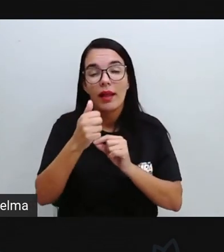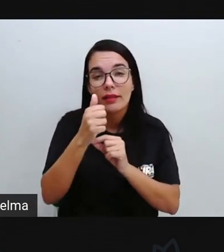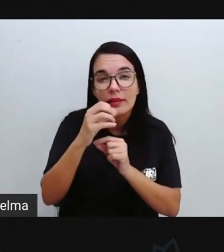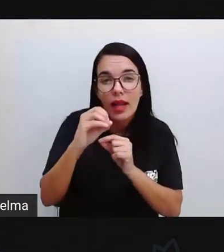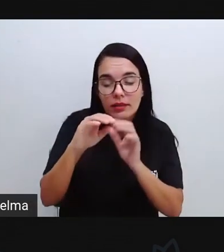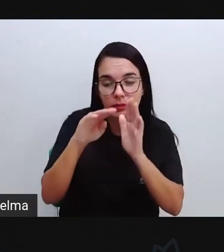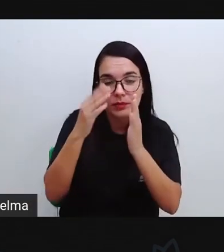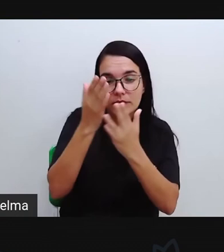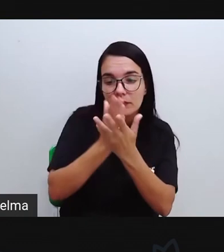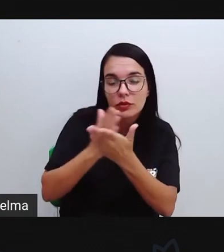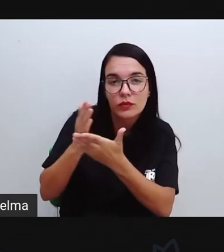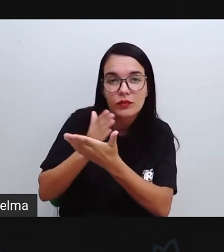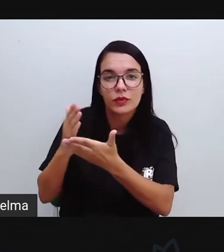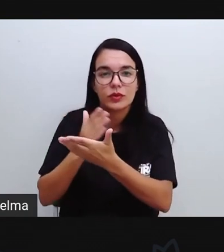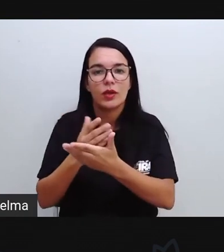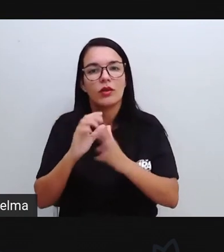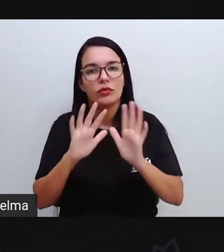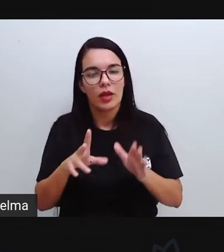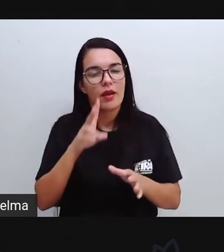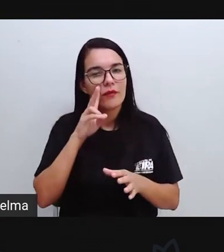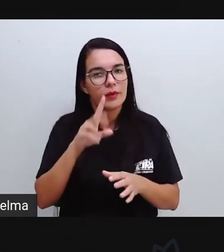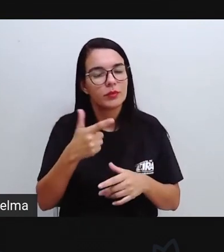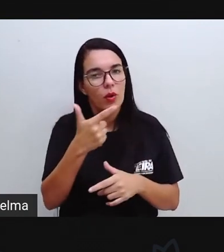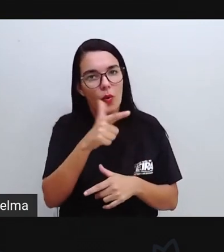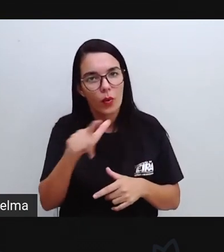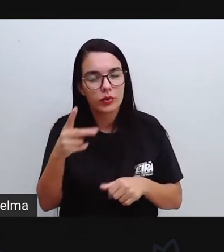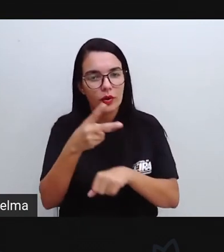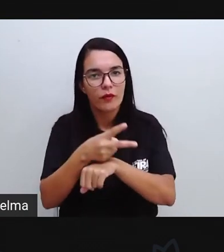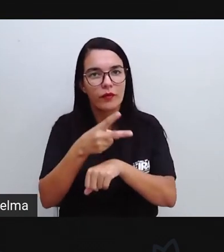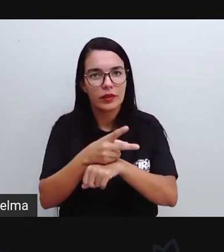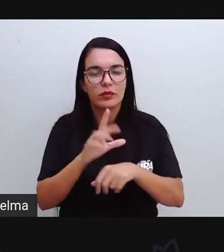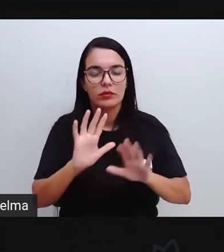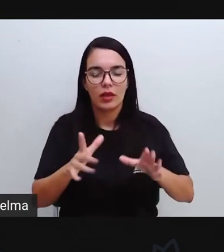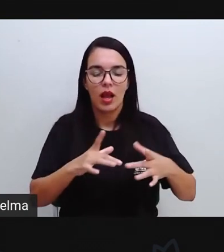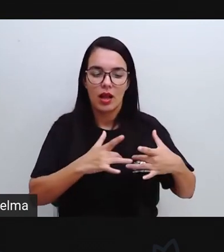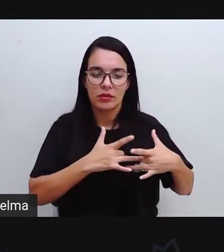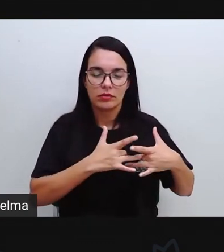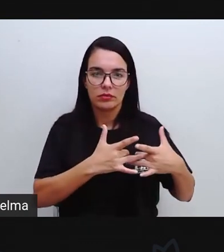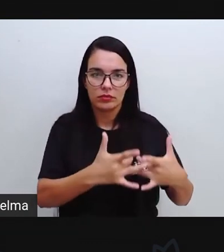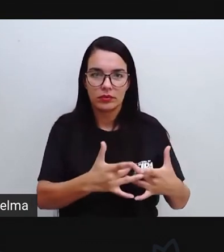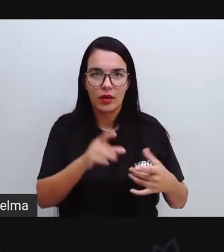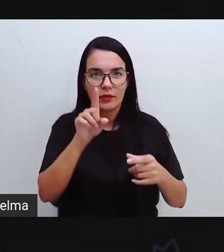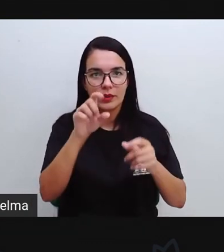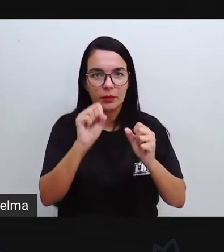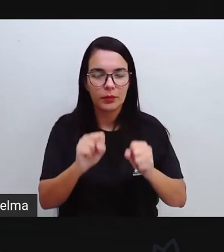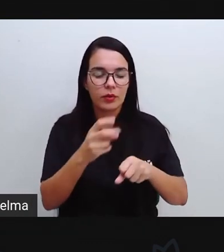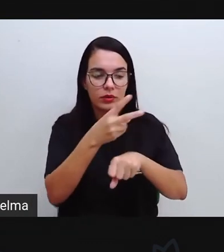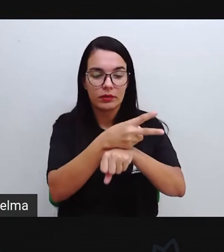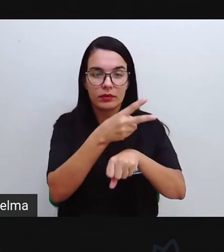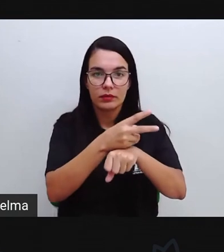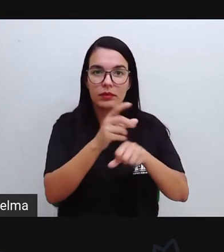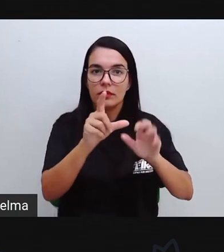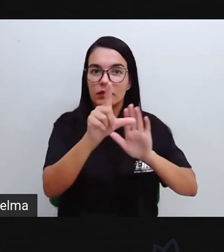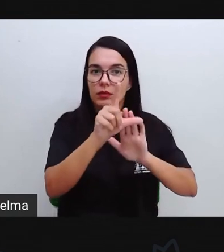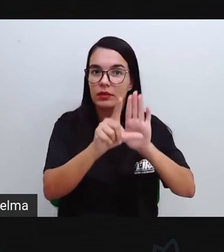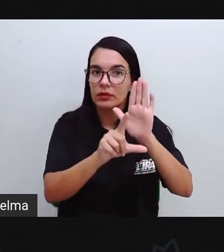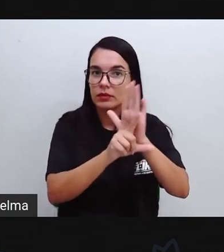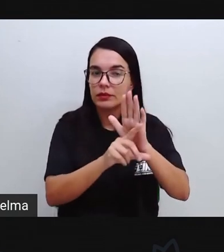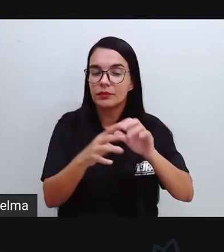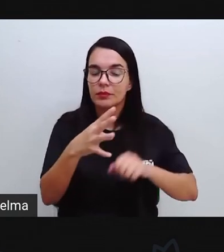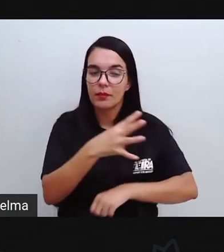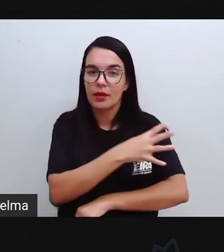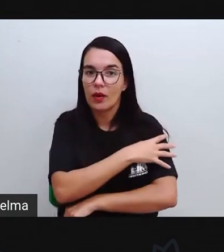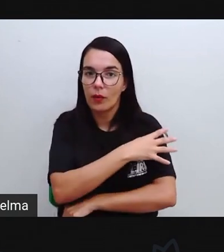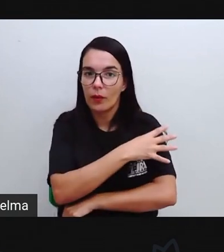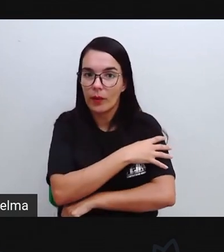muito sobre isso. Nós temos outros vídeos aí que estão disponíveis para vocês. E vocês podem estar assistindo aí no nosso canal da Seduc de Feira de